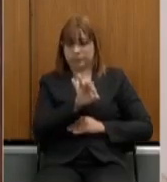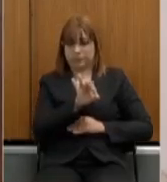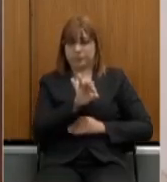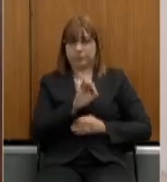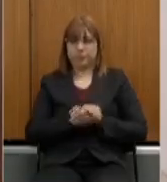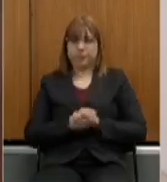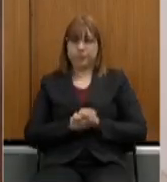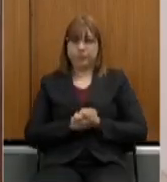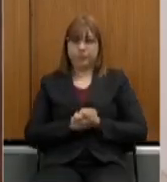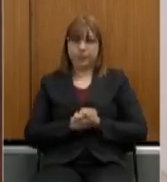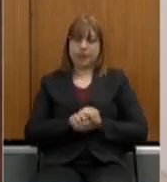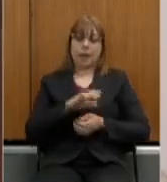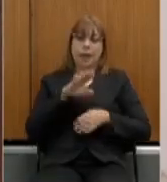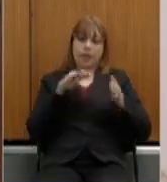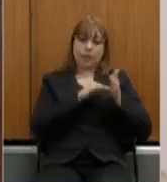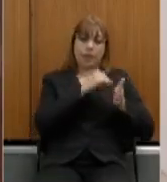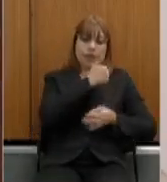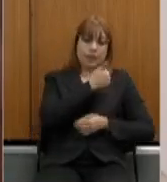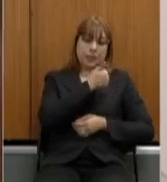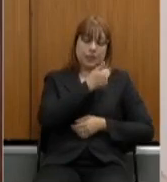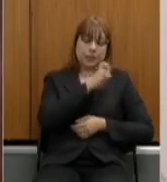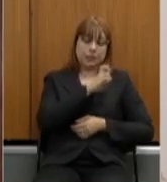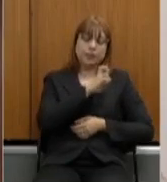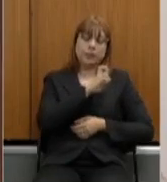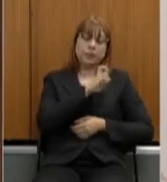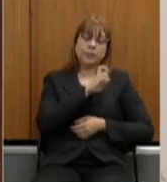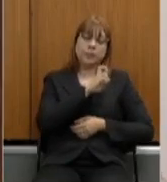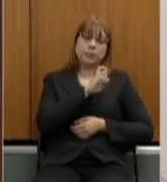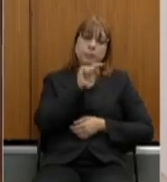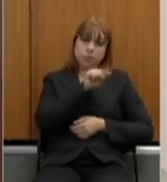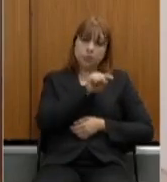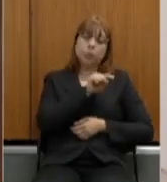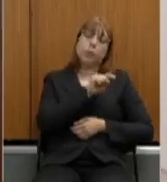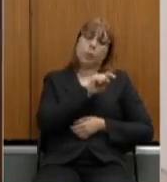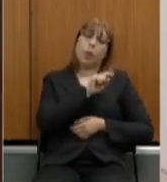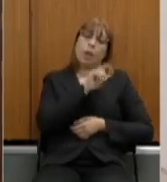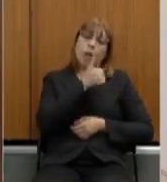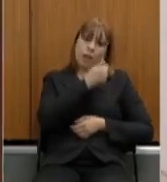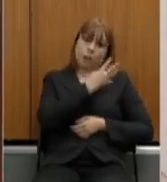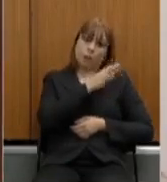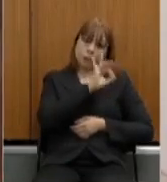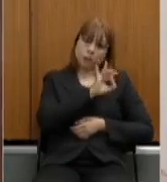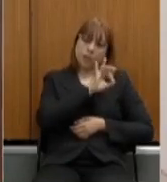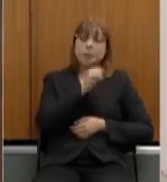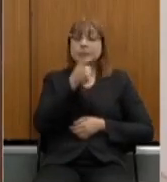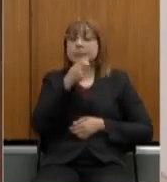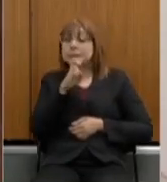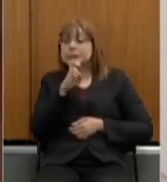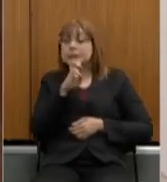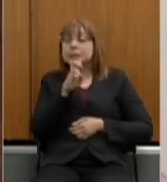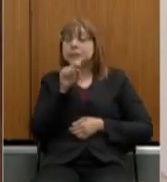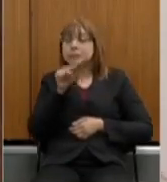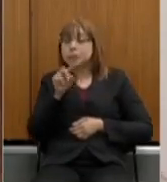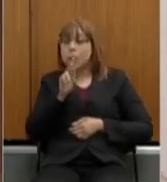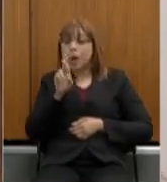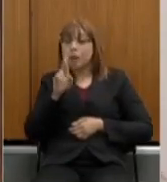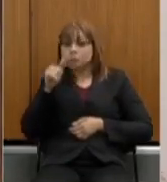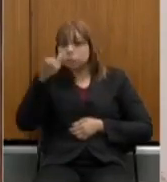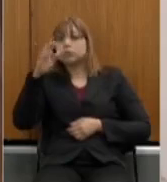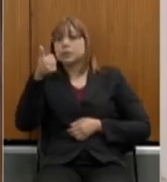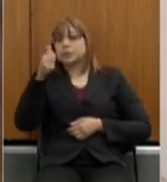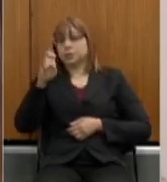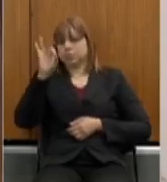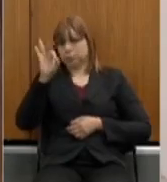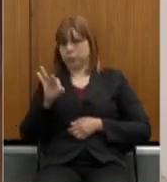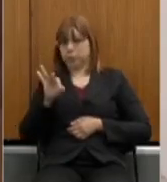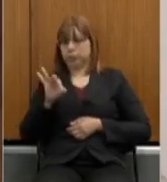é até 15.014 e acima disso então a nossa alíquota apenas tem duas tem duas travas e em relação a abono